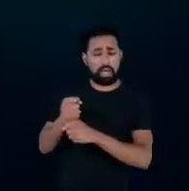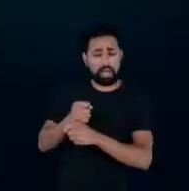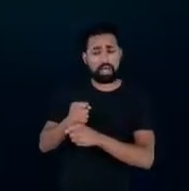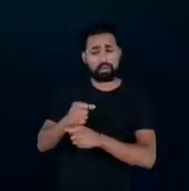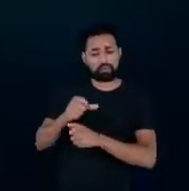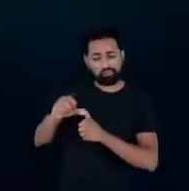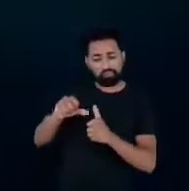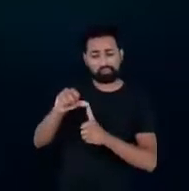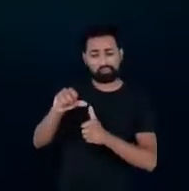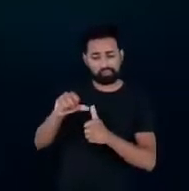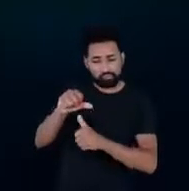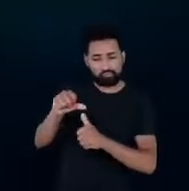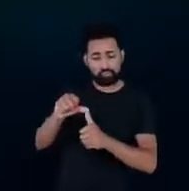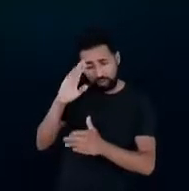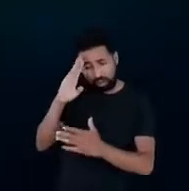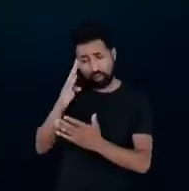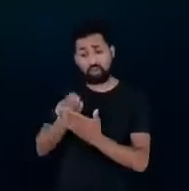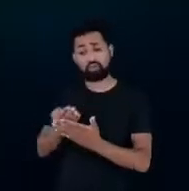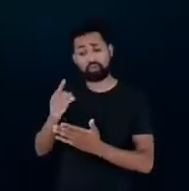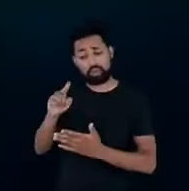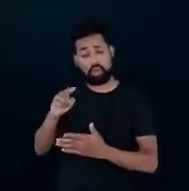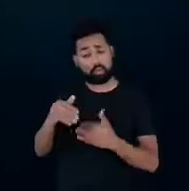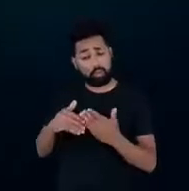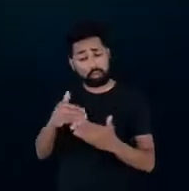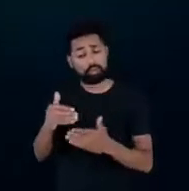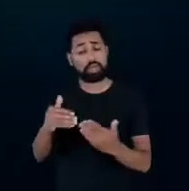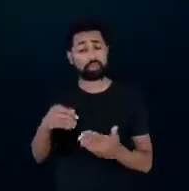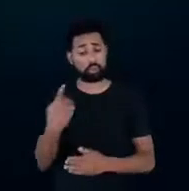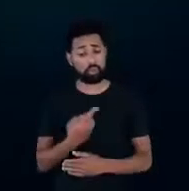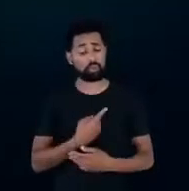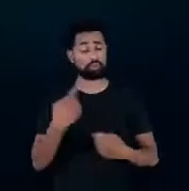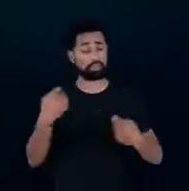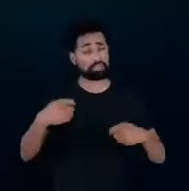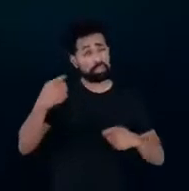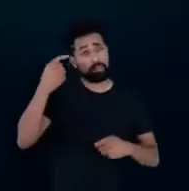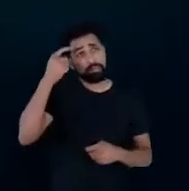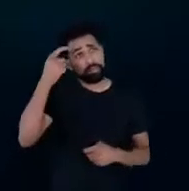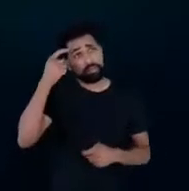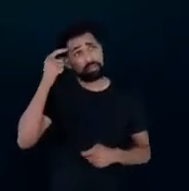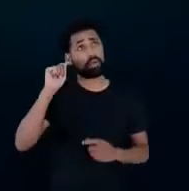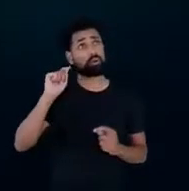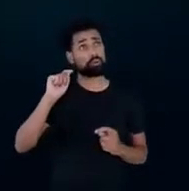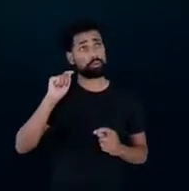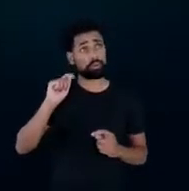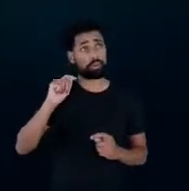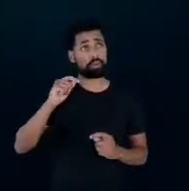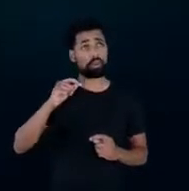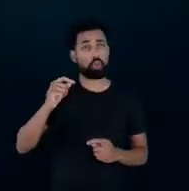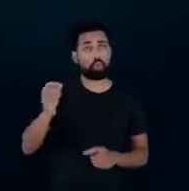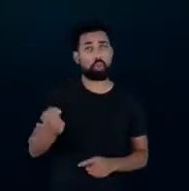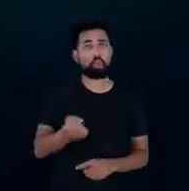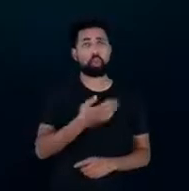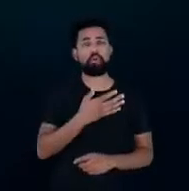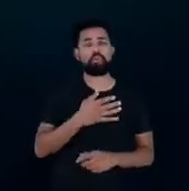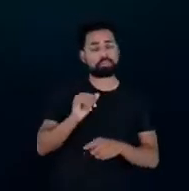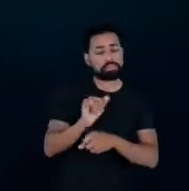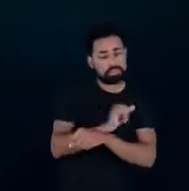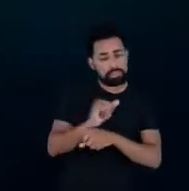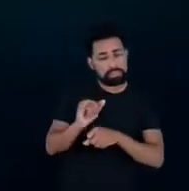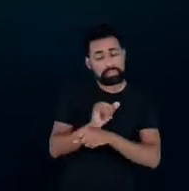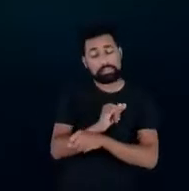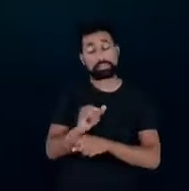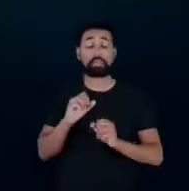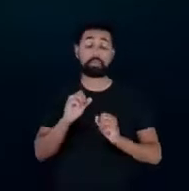acho que faz parte desse processo e a gente também precisa pensar em novas soluções que também possam